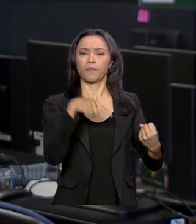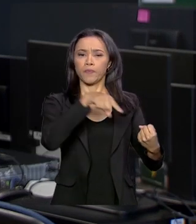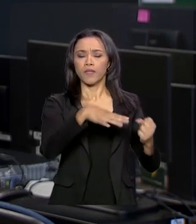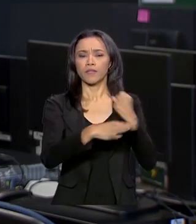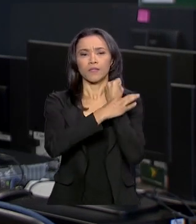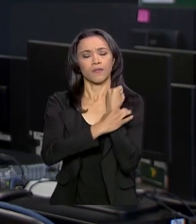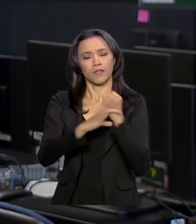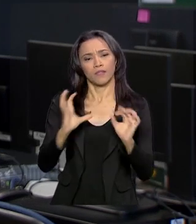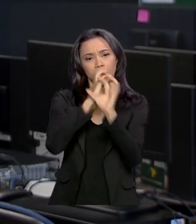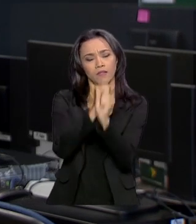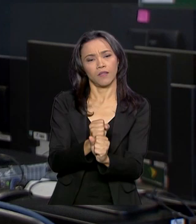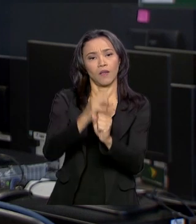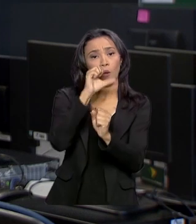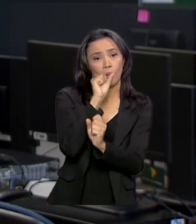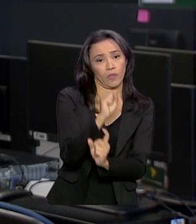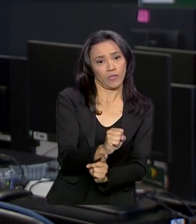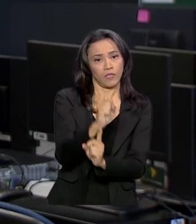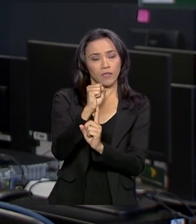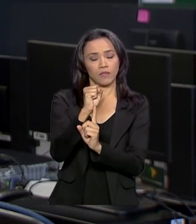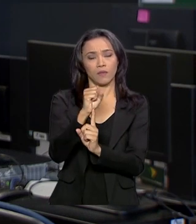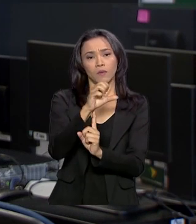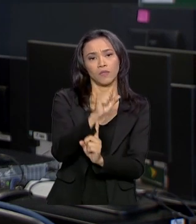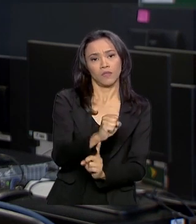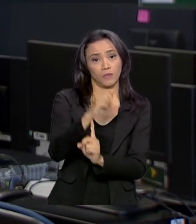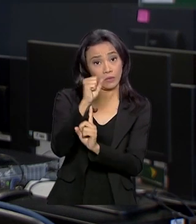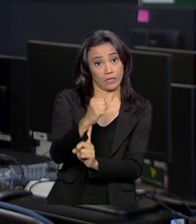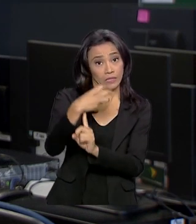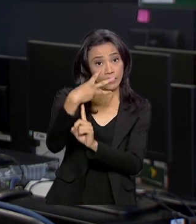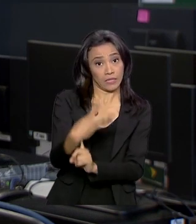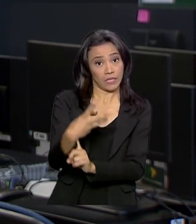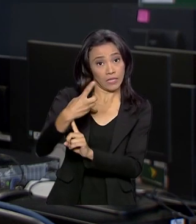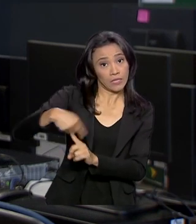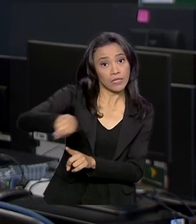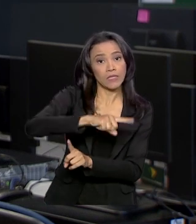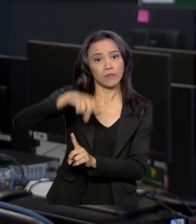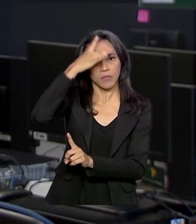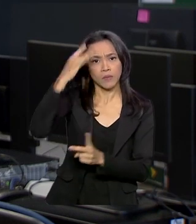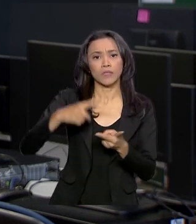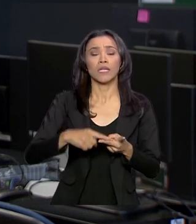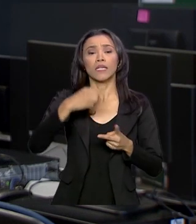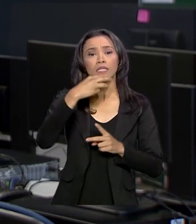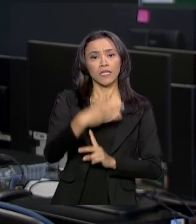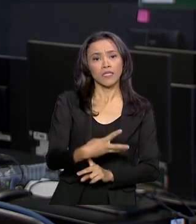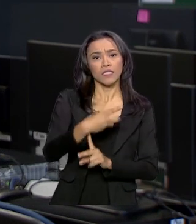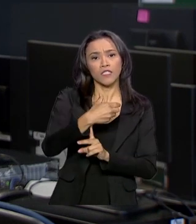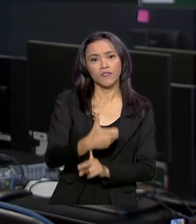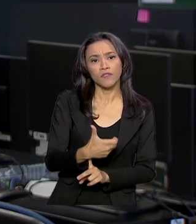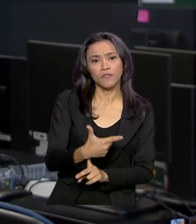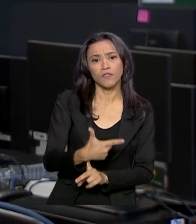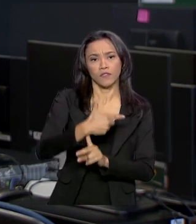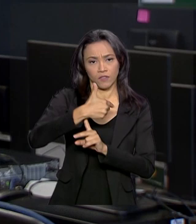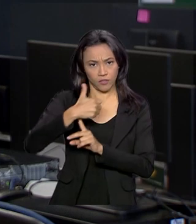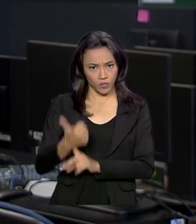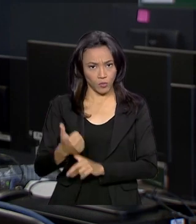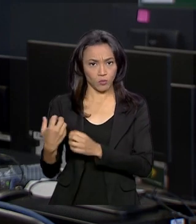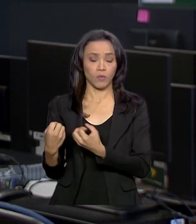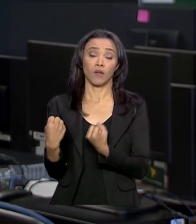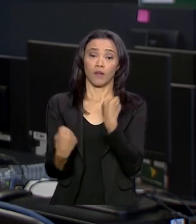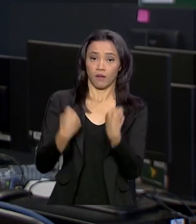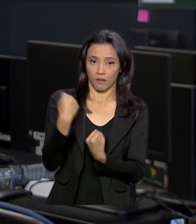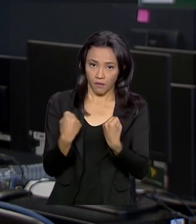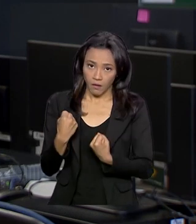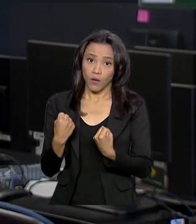soma 883 pessoas e 321 viaturas por dia. A atuação